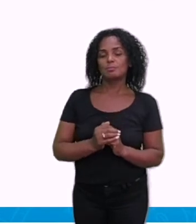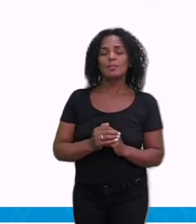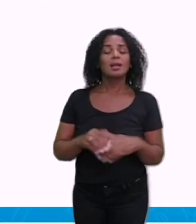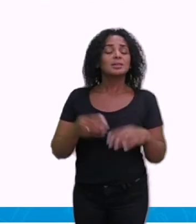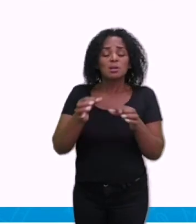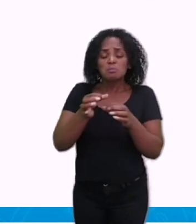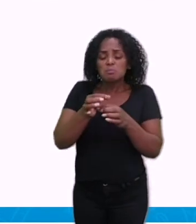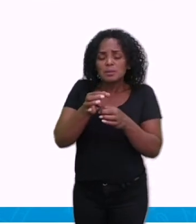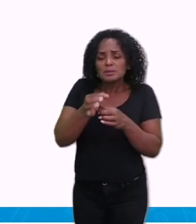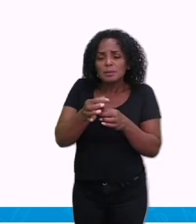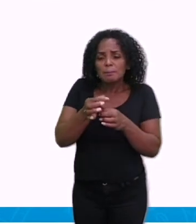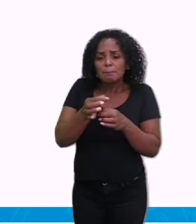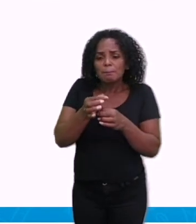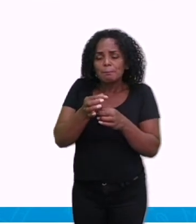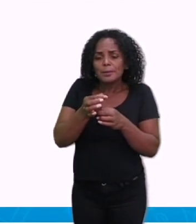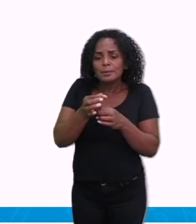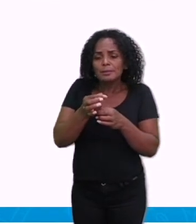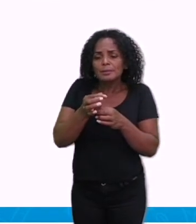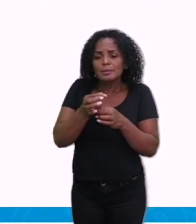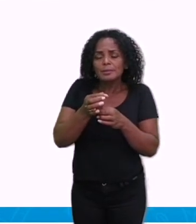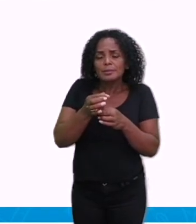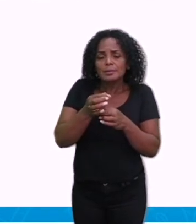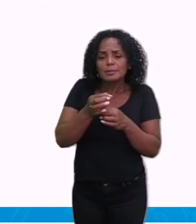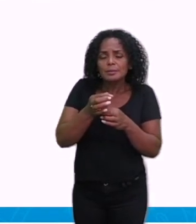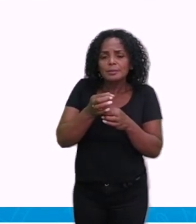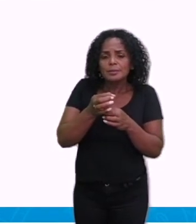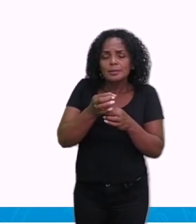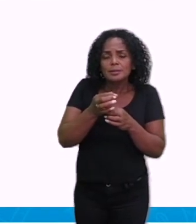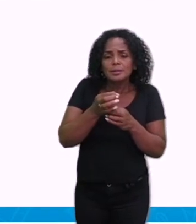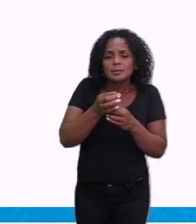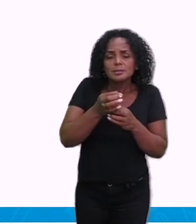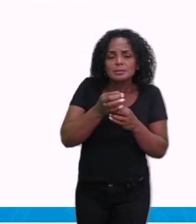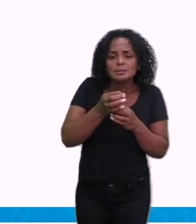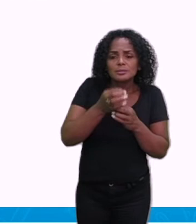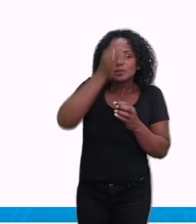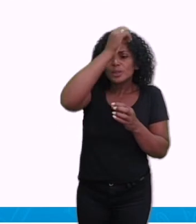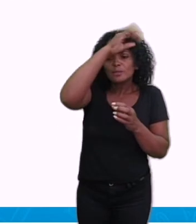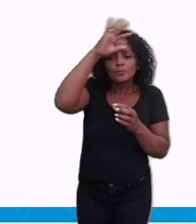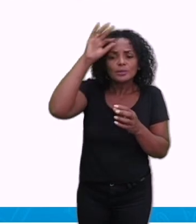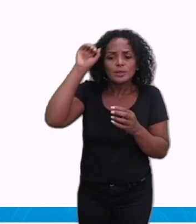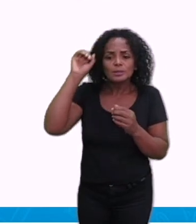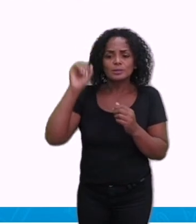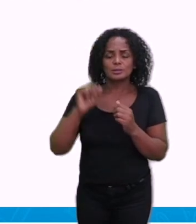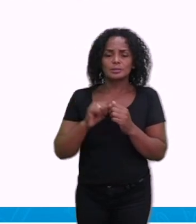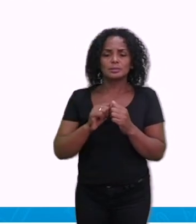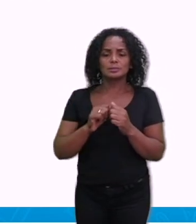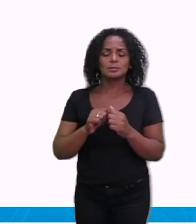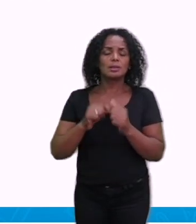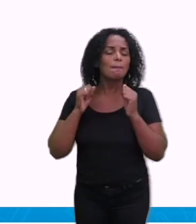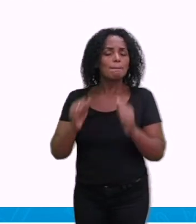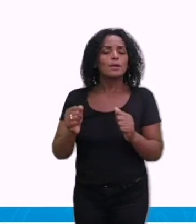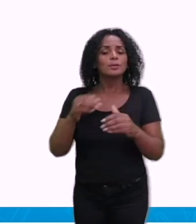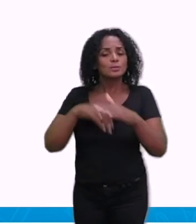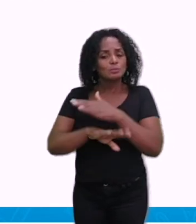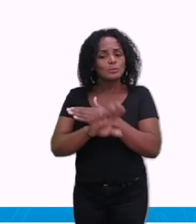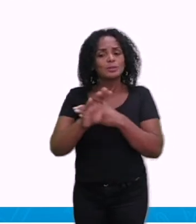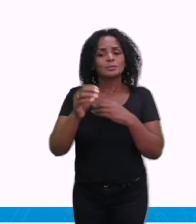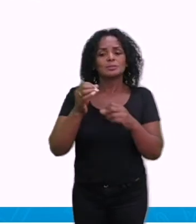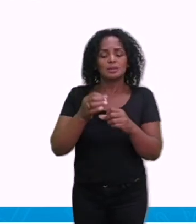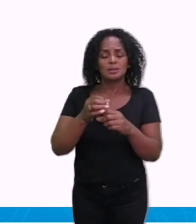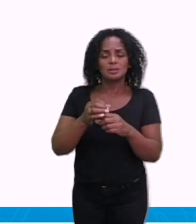tampinha de garrafa de refrigerante é um possível criador para o mosquito. Então, todo e qualquer